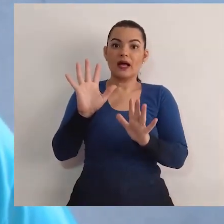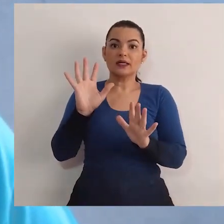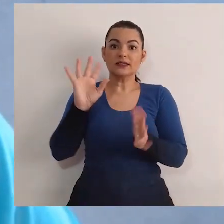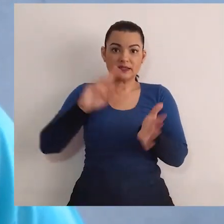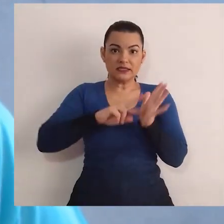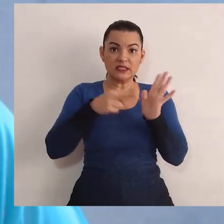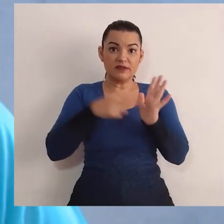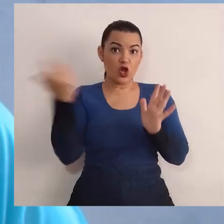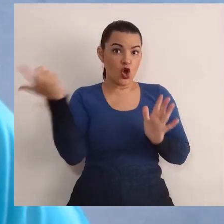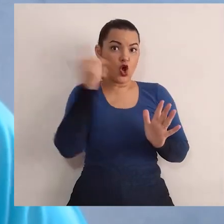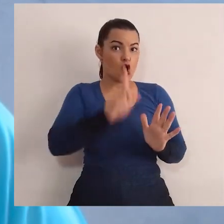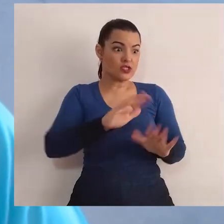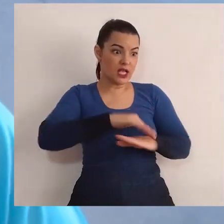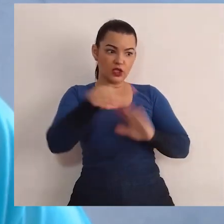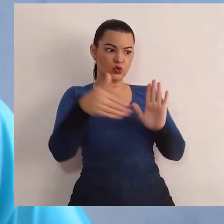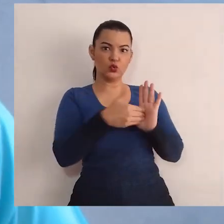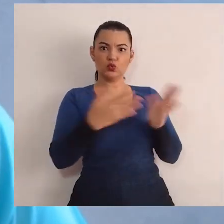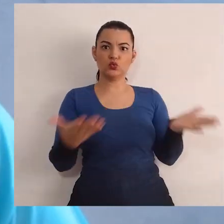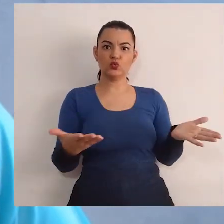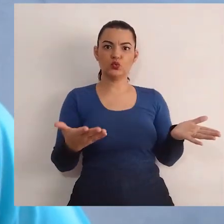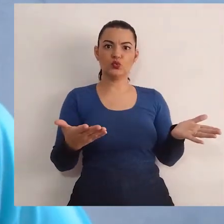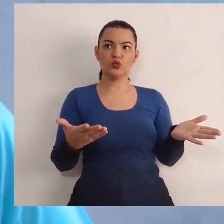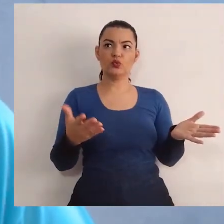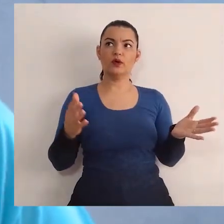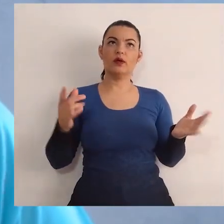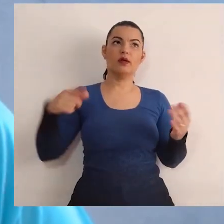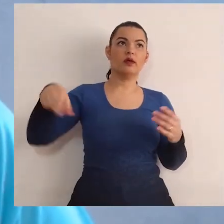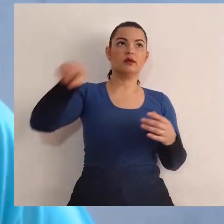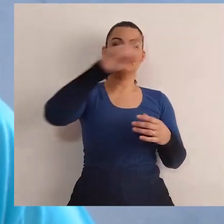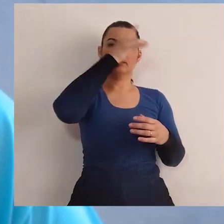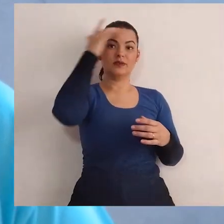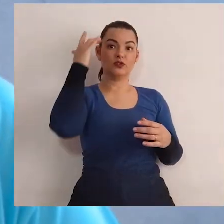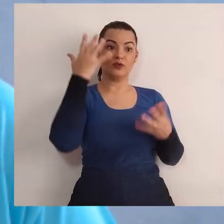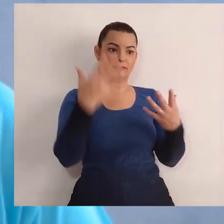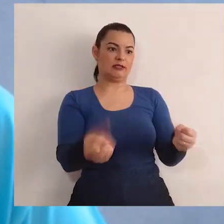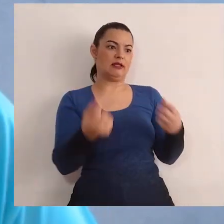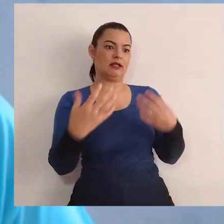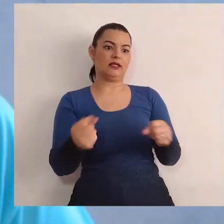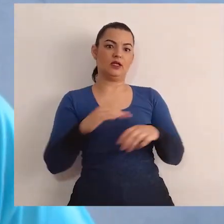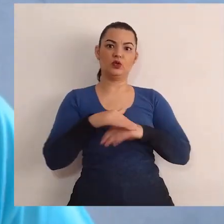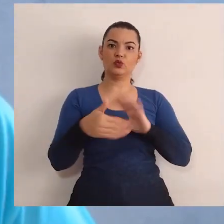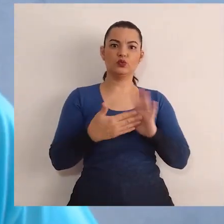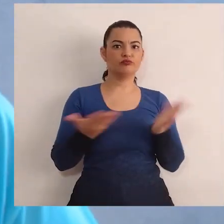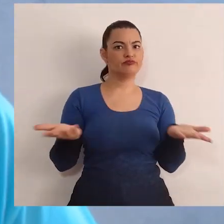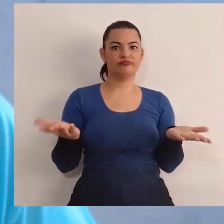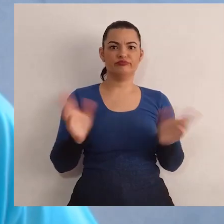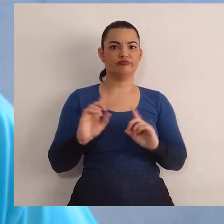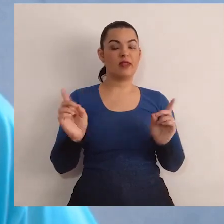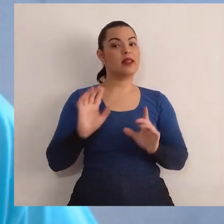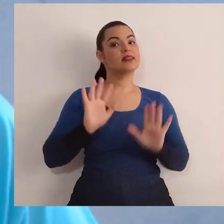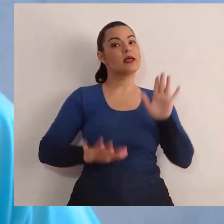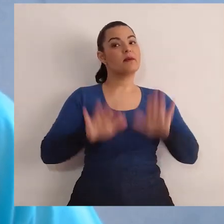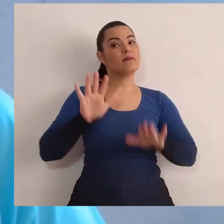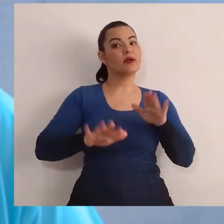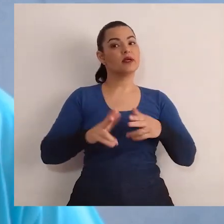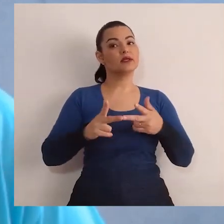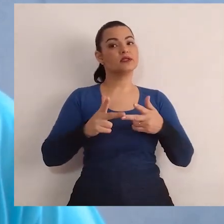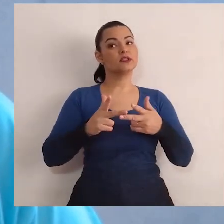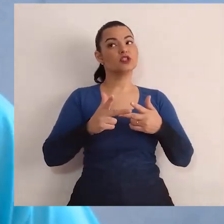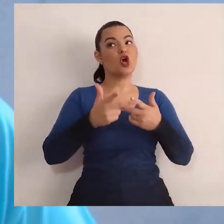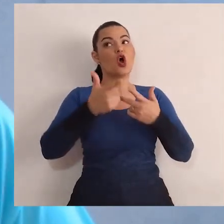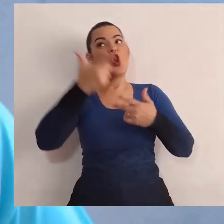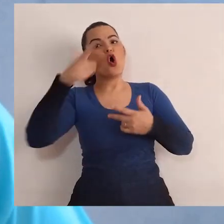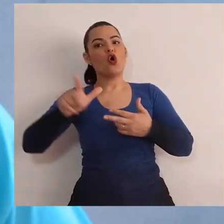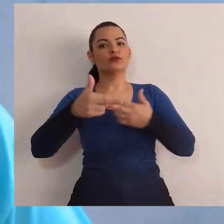garantia de que aquele desejo será prontamente atendido. Porque depende de outras questões. Então